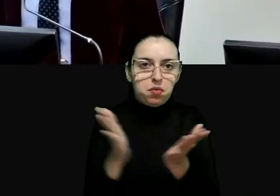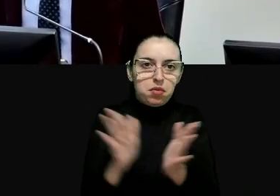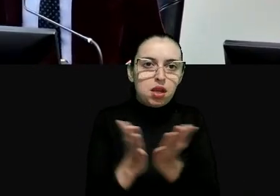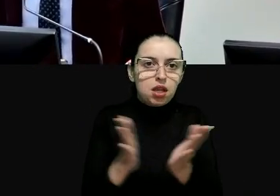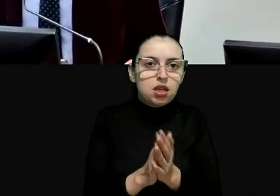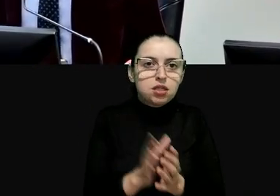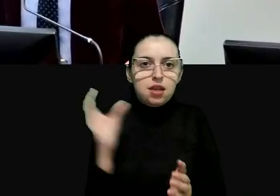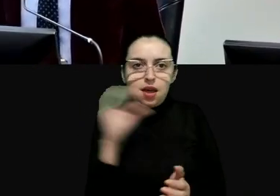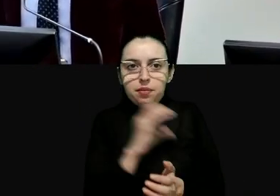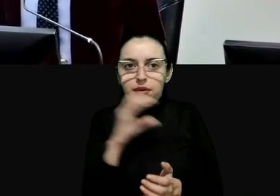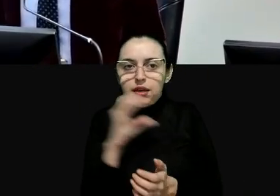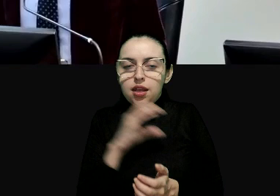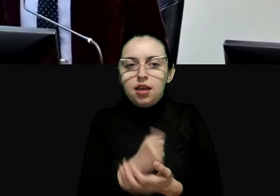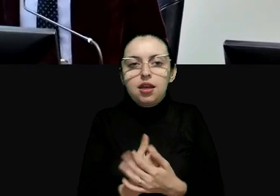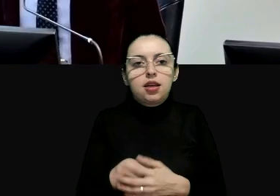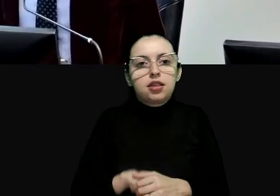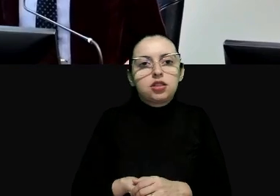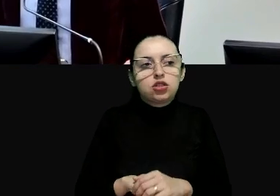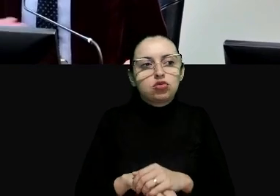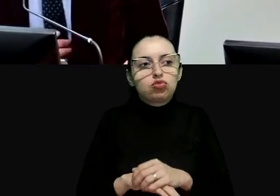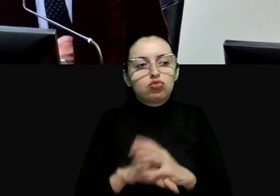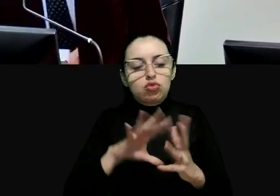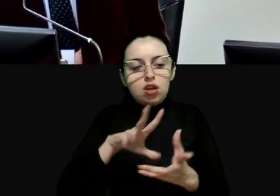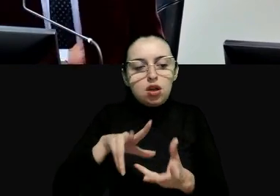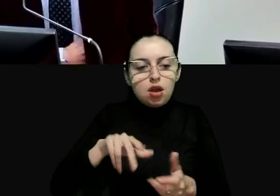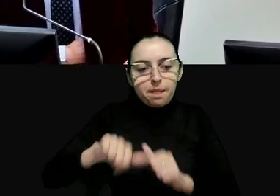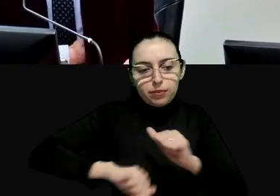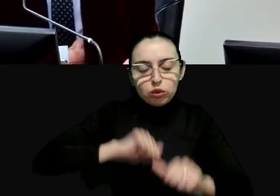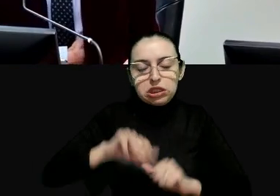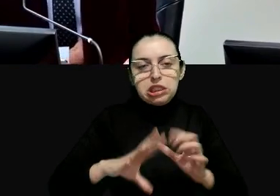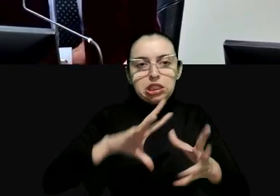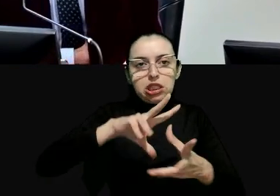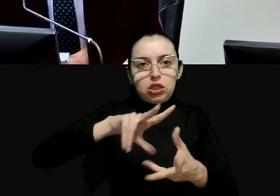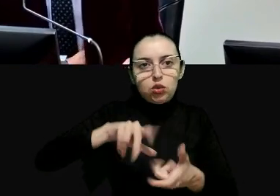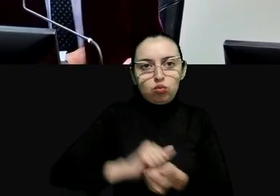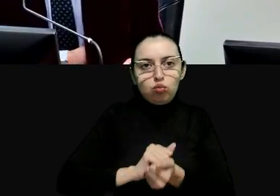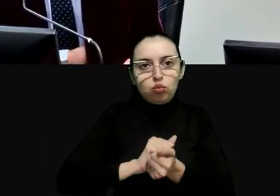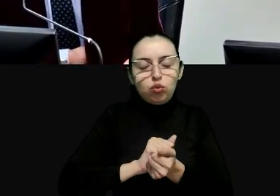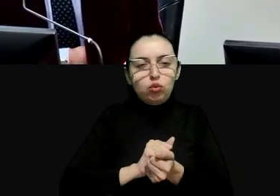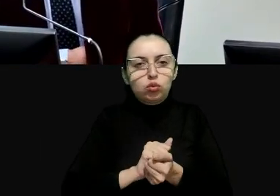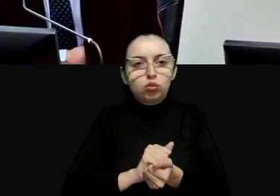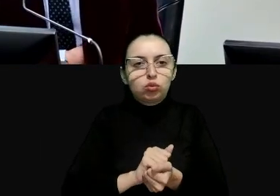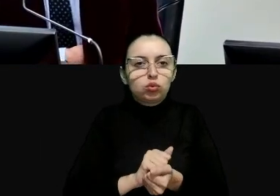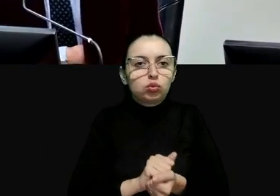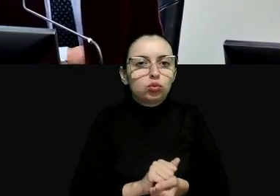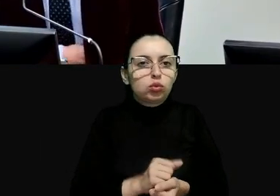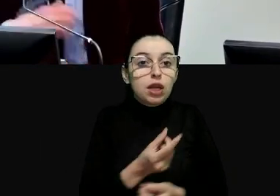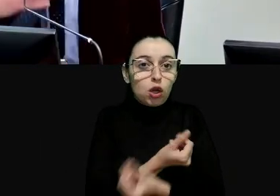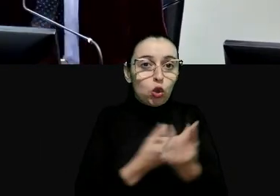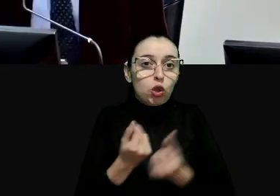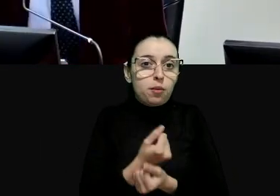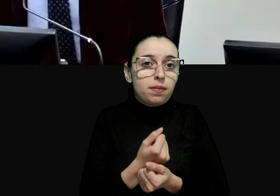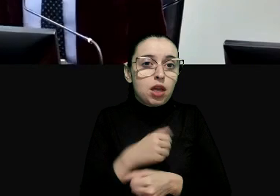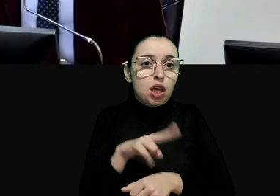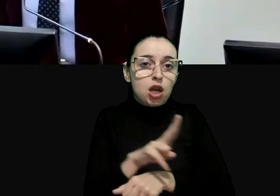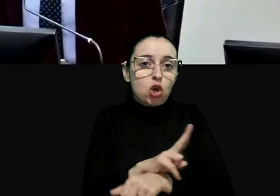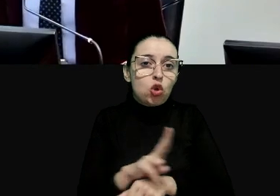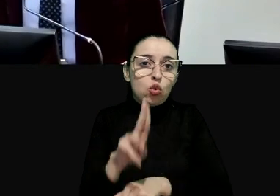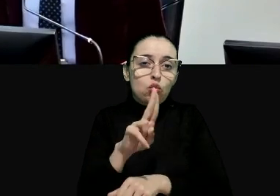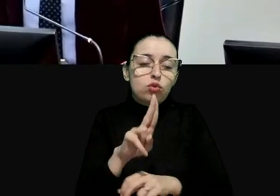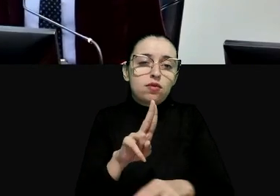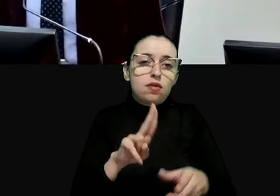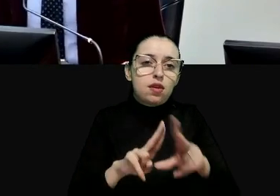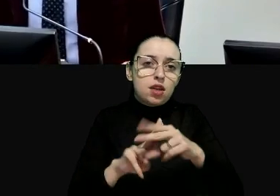pobreza como a emergencia climática e também a autonomia universitária porque as